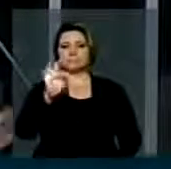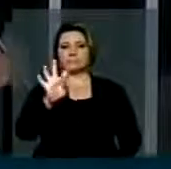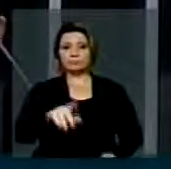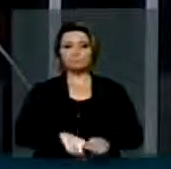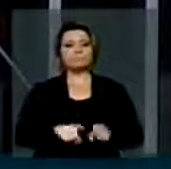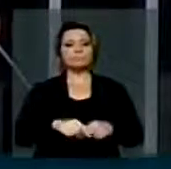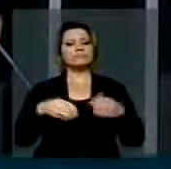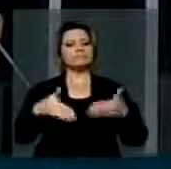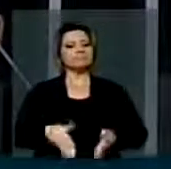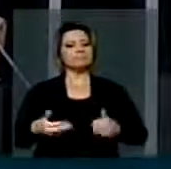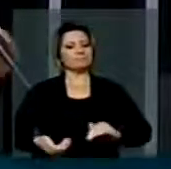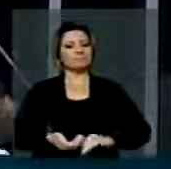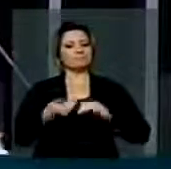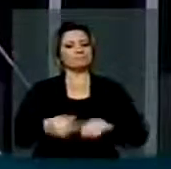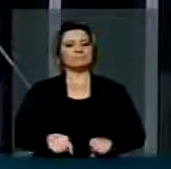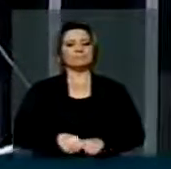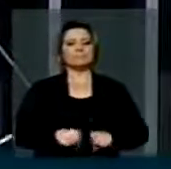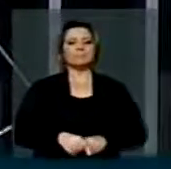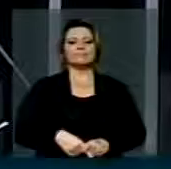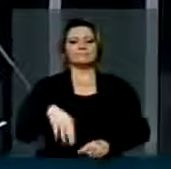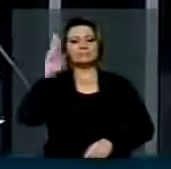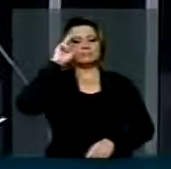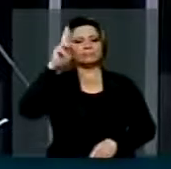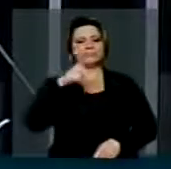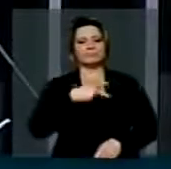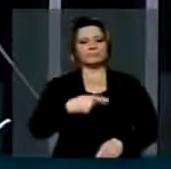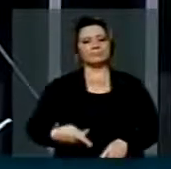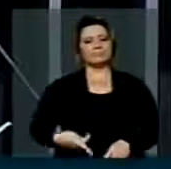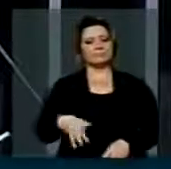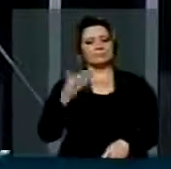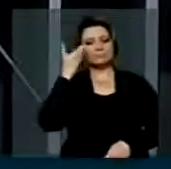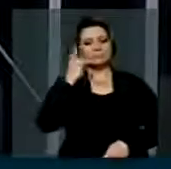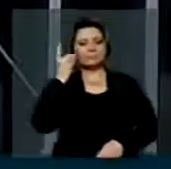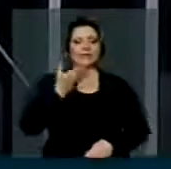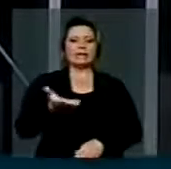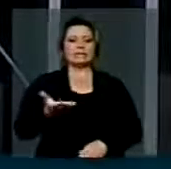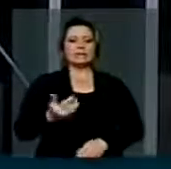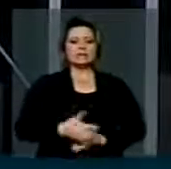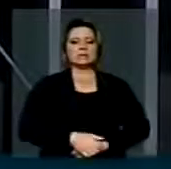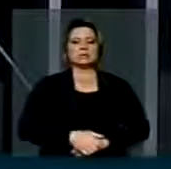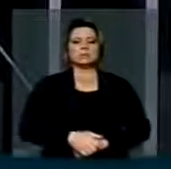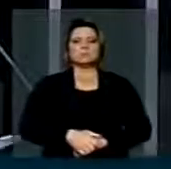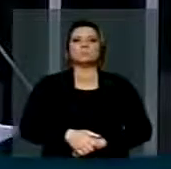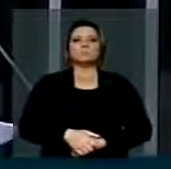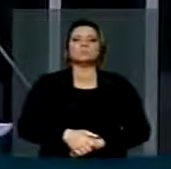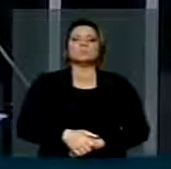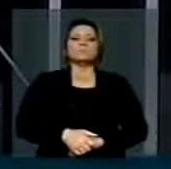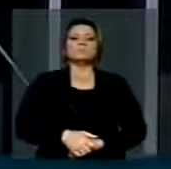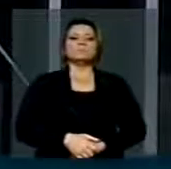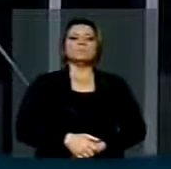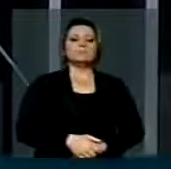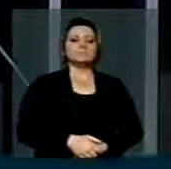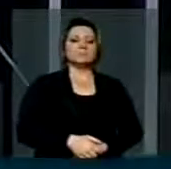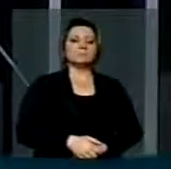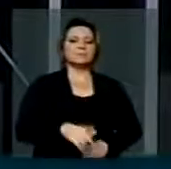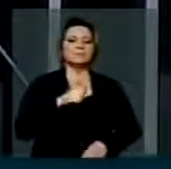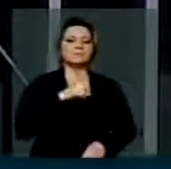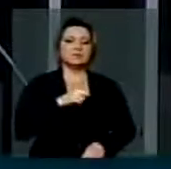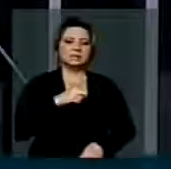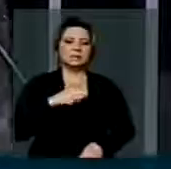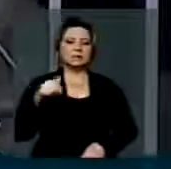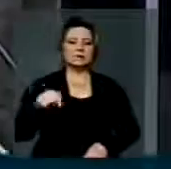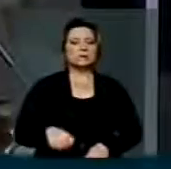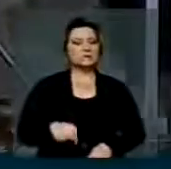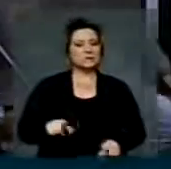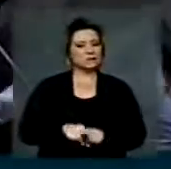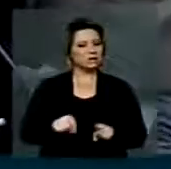Sr. Presidente, Srs. e Srs. Deputados, eu queria dizer que nós temos um cartão postal do